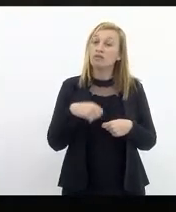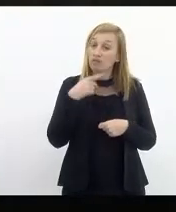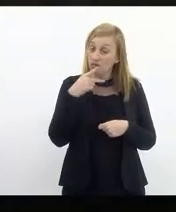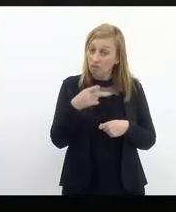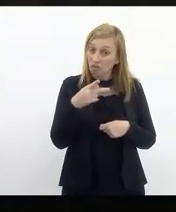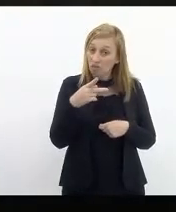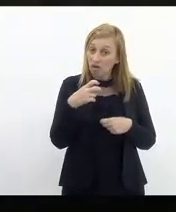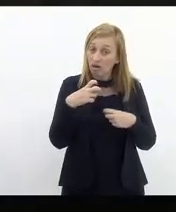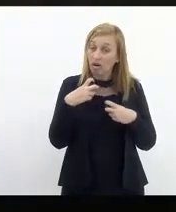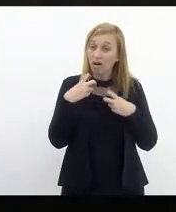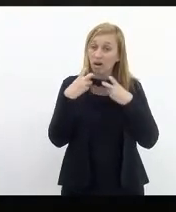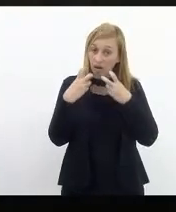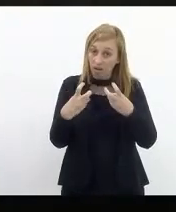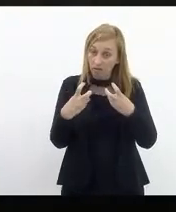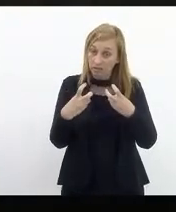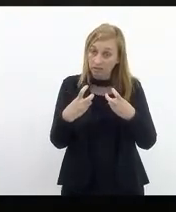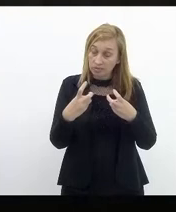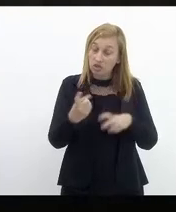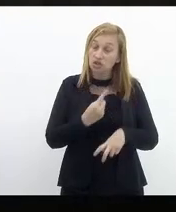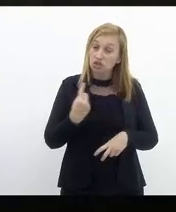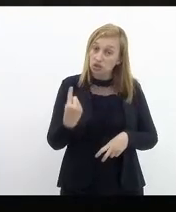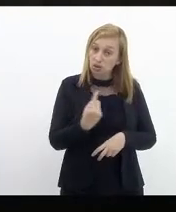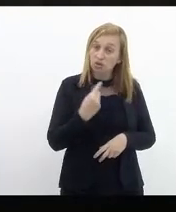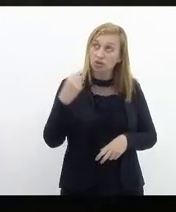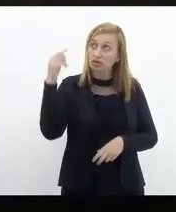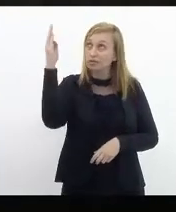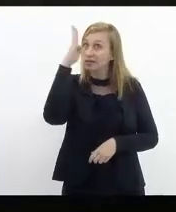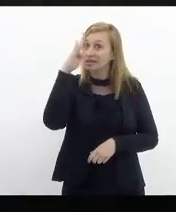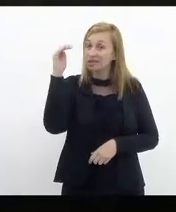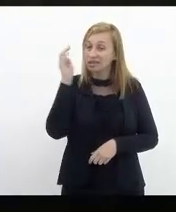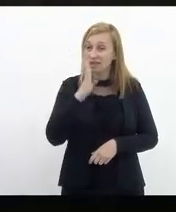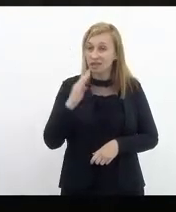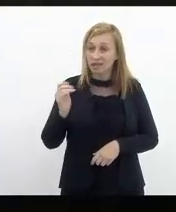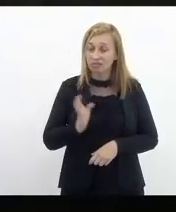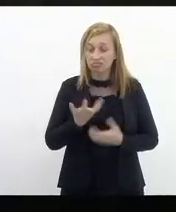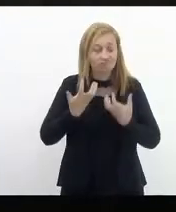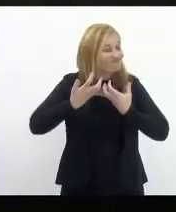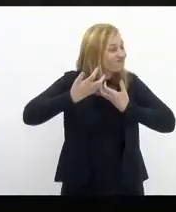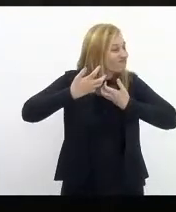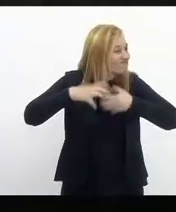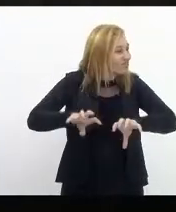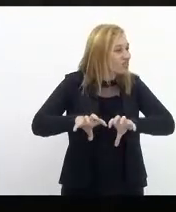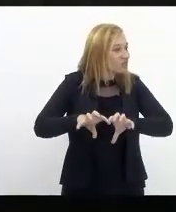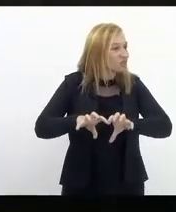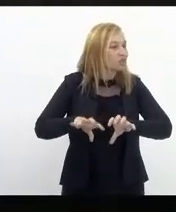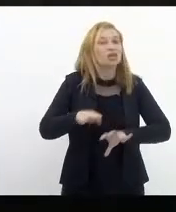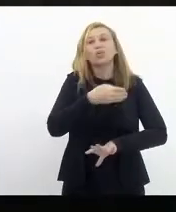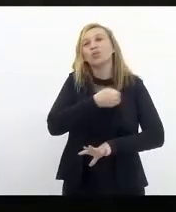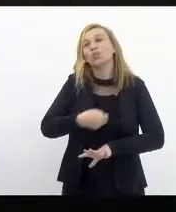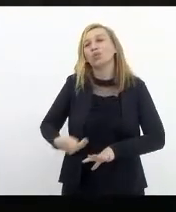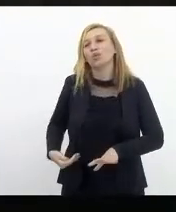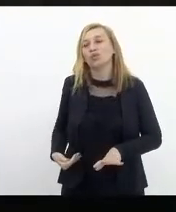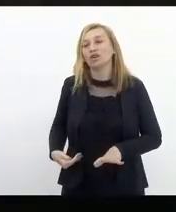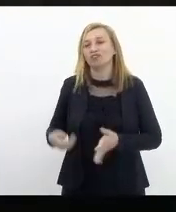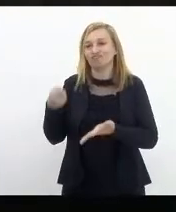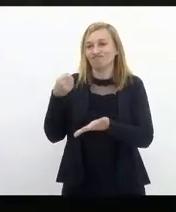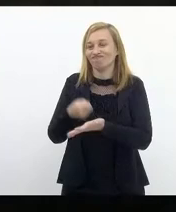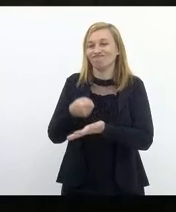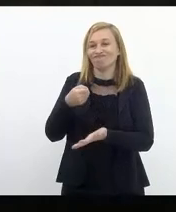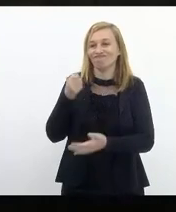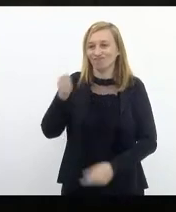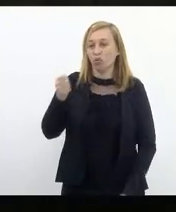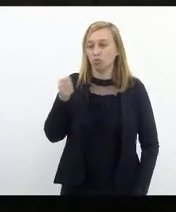bem alto que nós brasileiros não queremos um governo autoritário